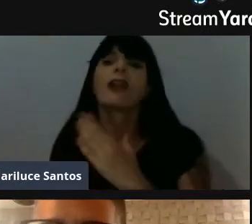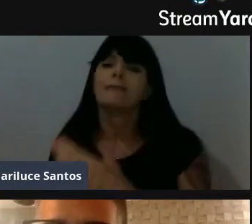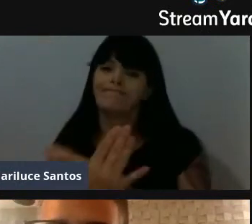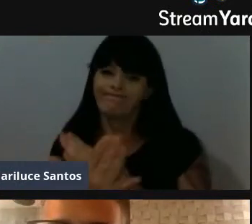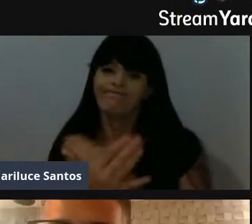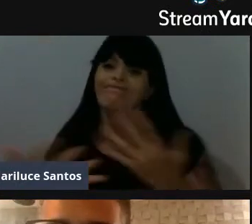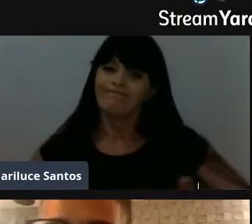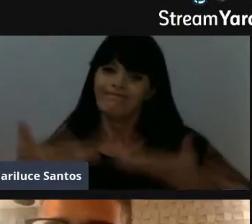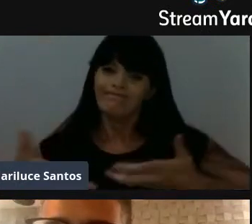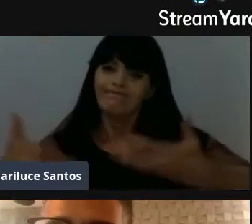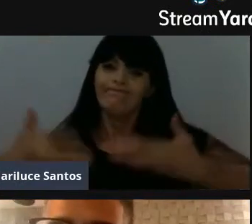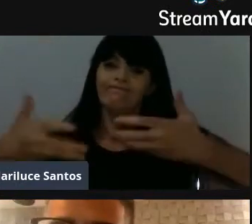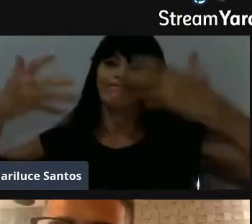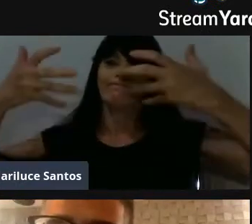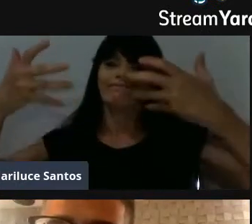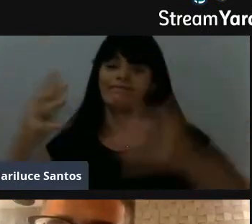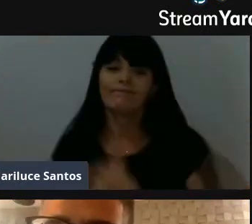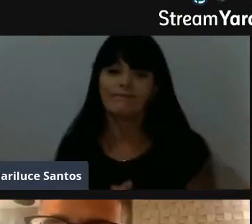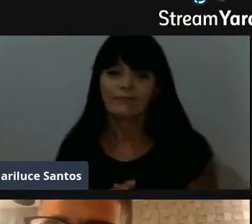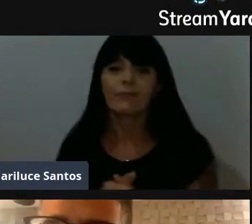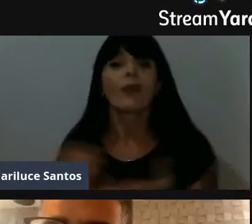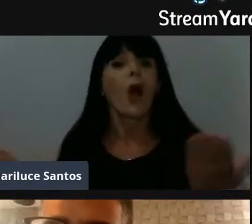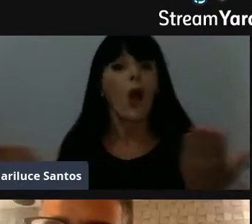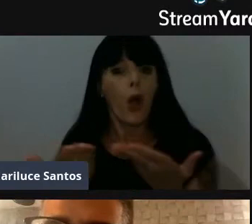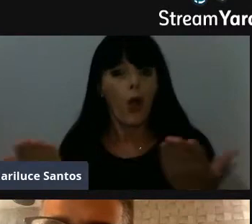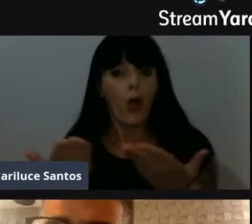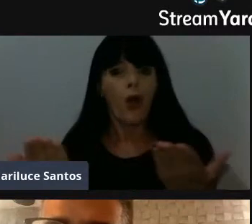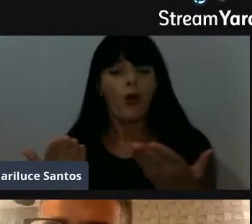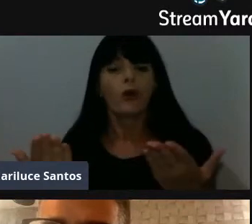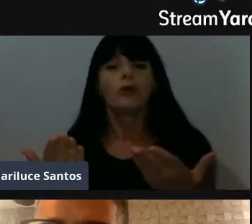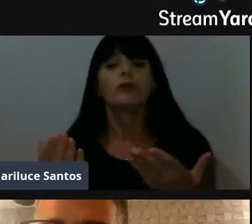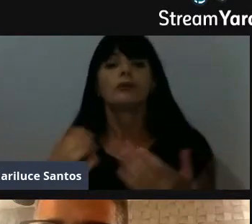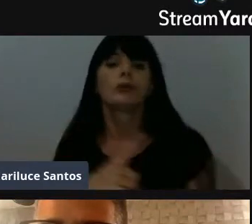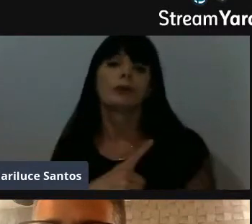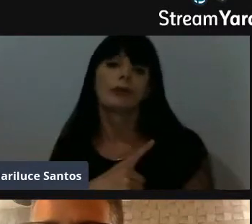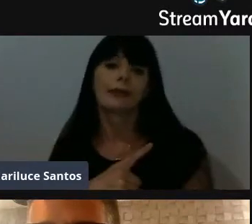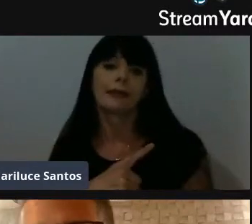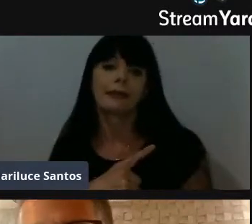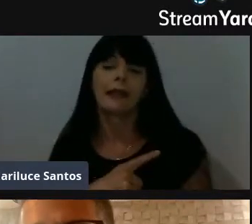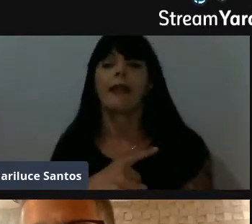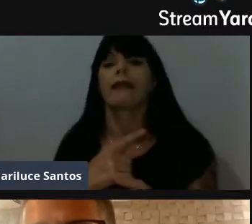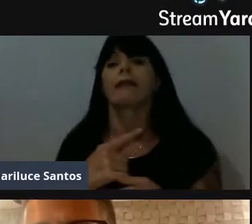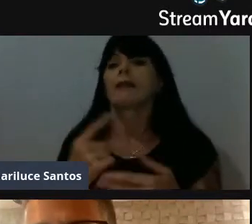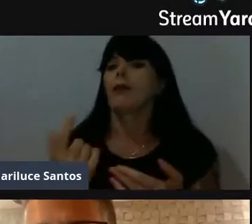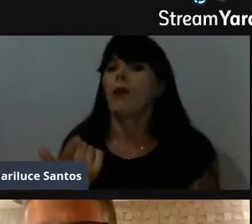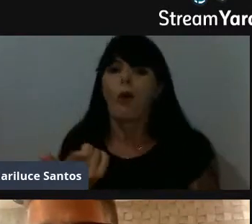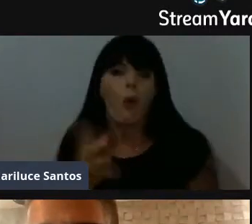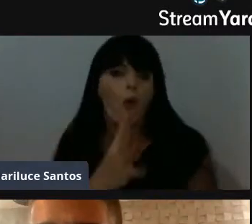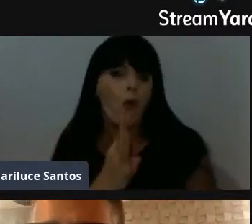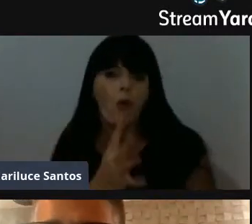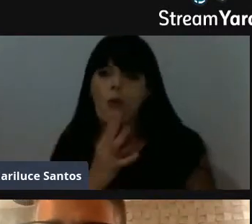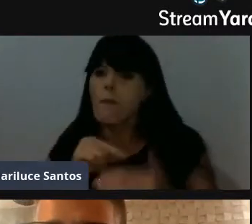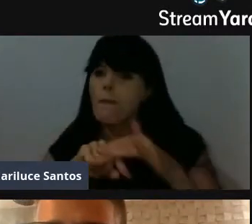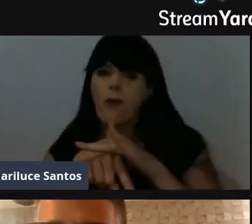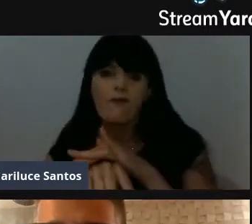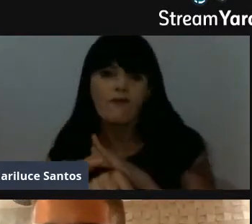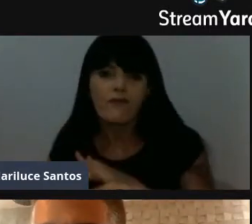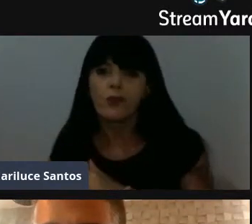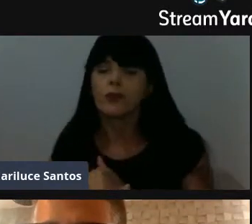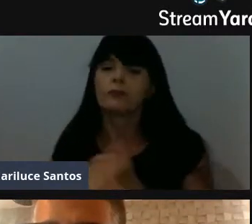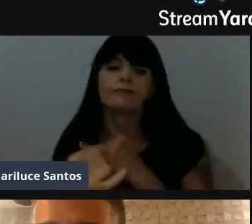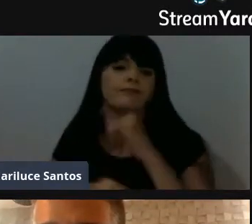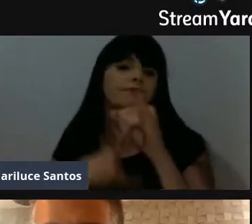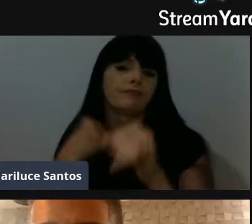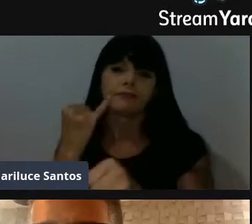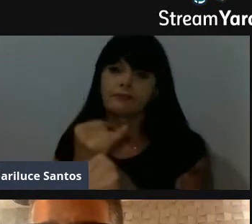até finalizando a história, para não ser muito longo, hoje eu tenho um provedor de internet, a Vivo Tecnologia, tenho a oportunidade de trabalhar com um produto que está na casa de